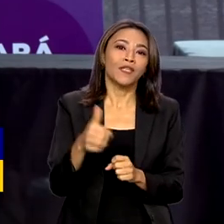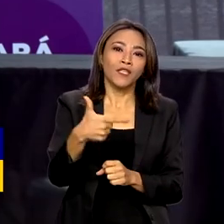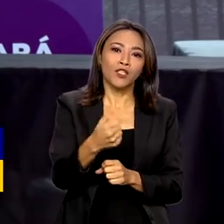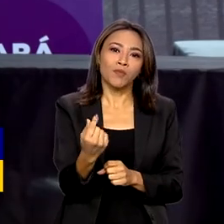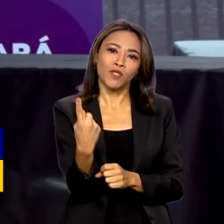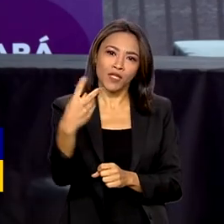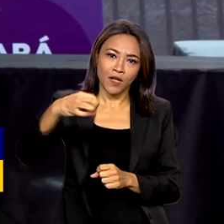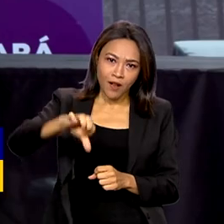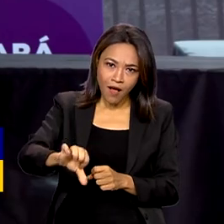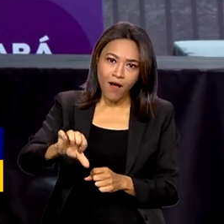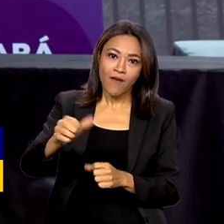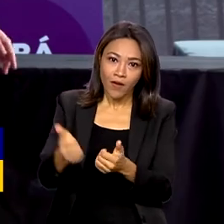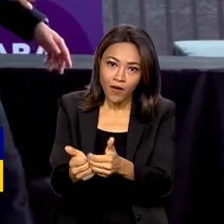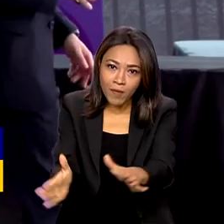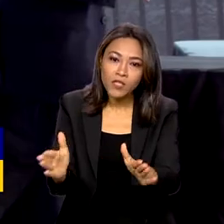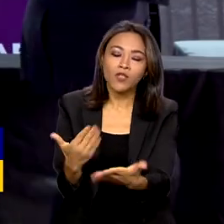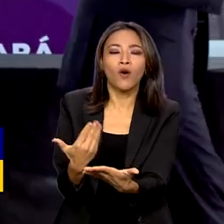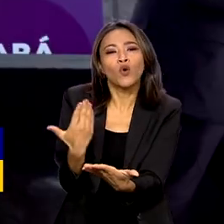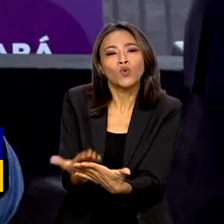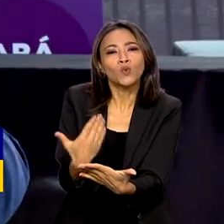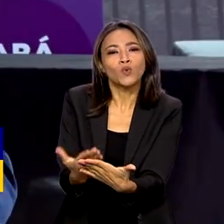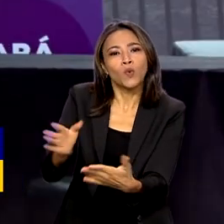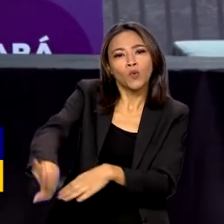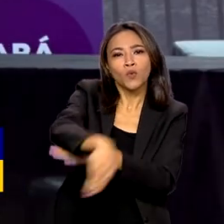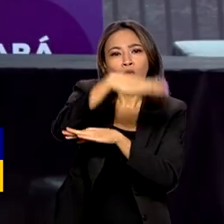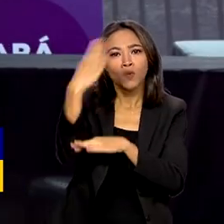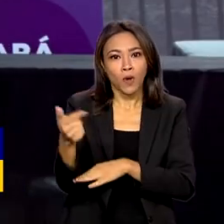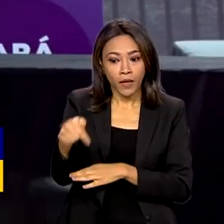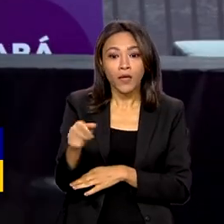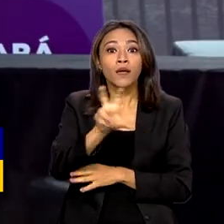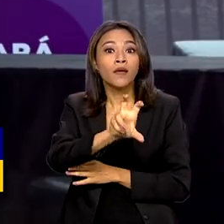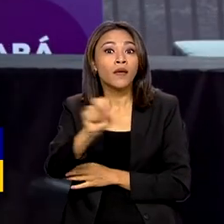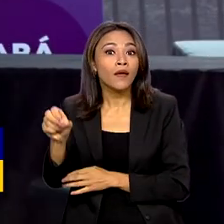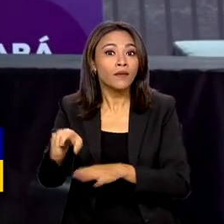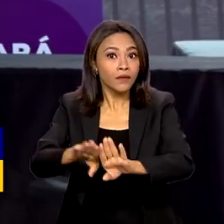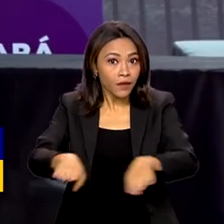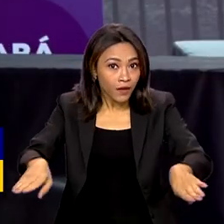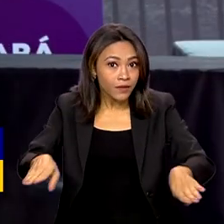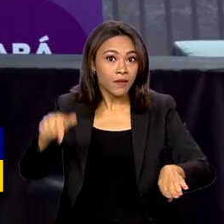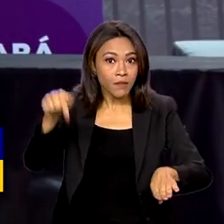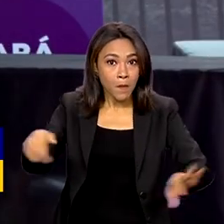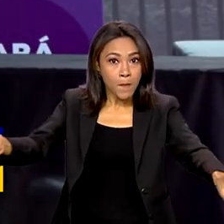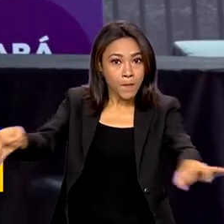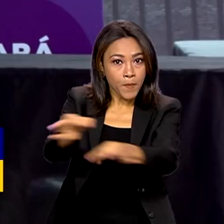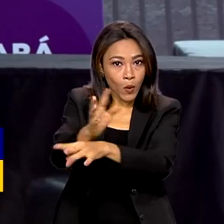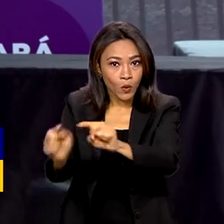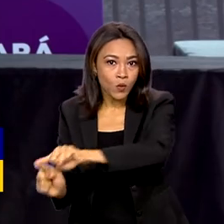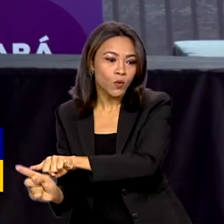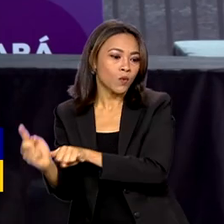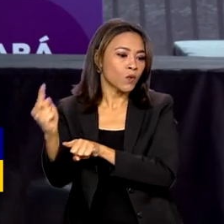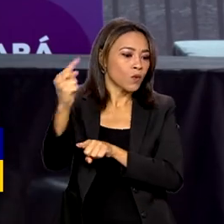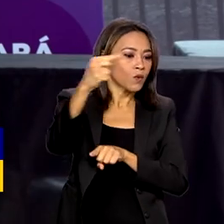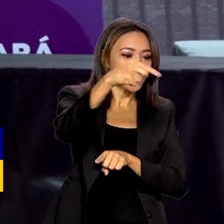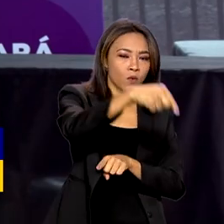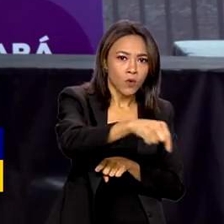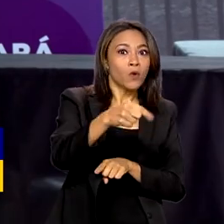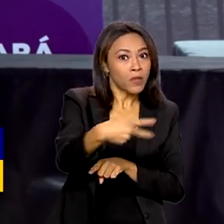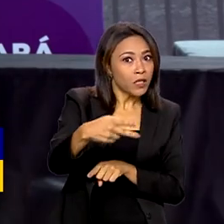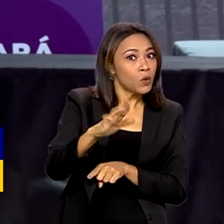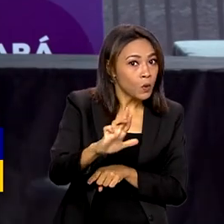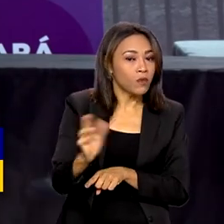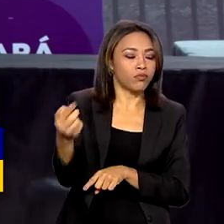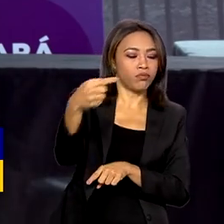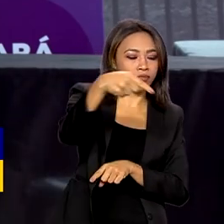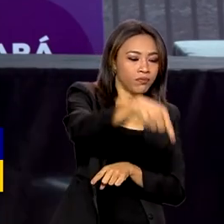integral. Aqui estudam 500 crianças. Daqui da escola, o presidente Lula segue para o centro de convenções, onde anuncia